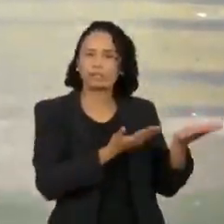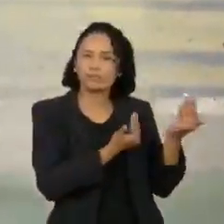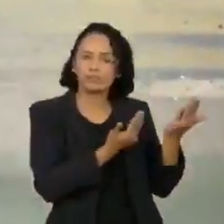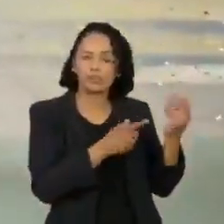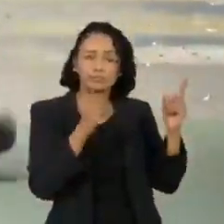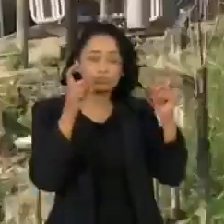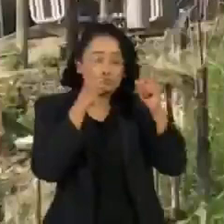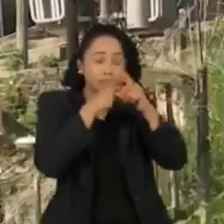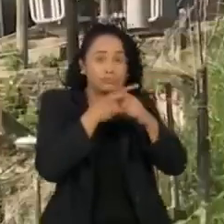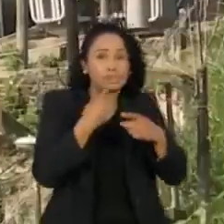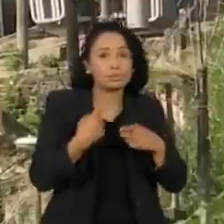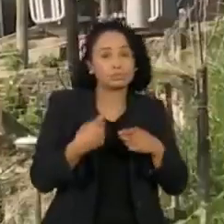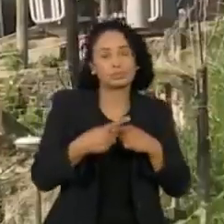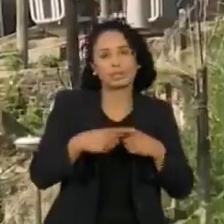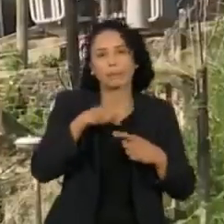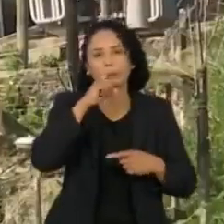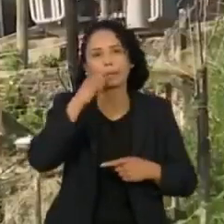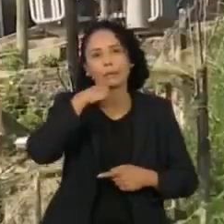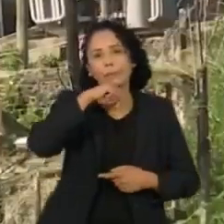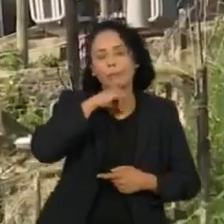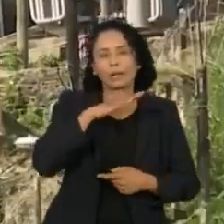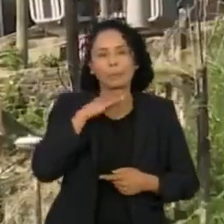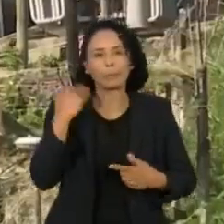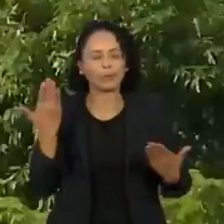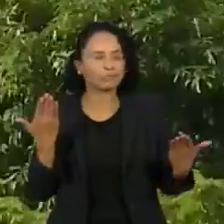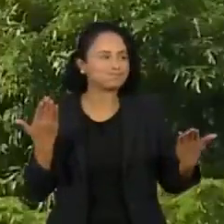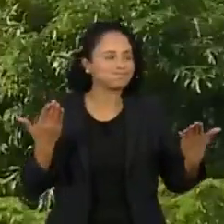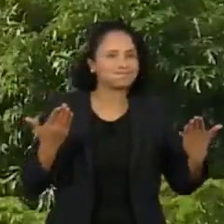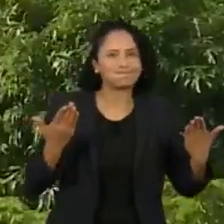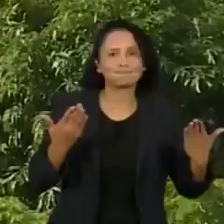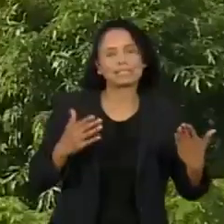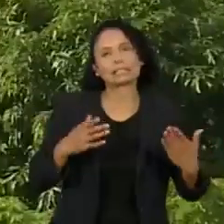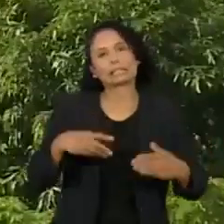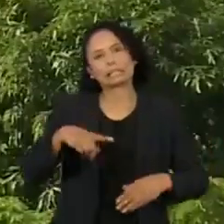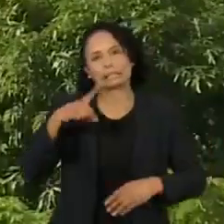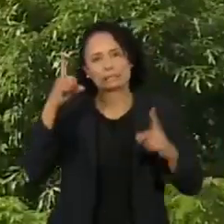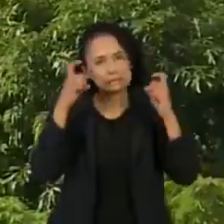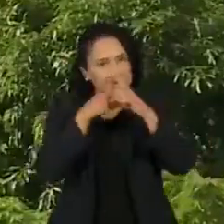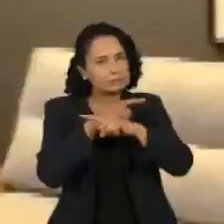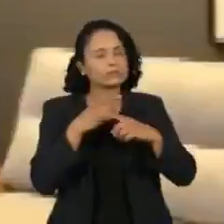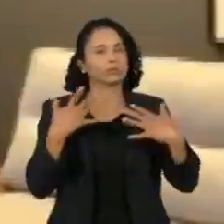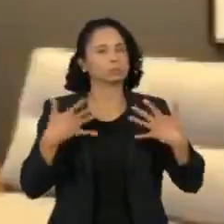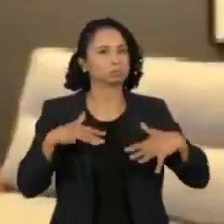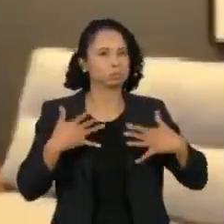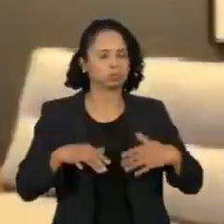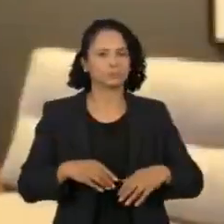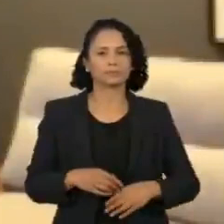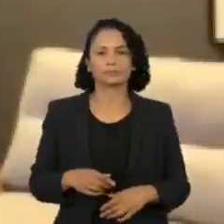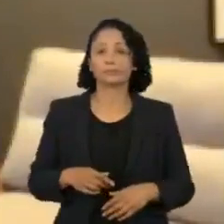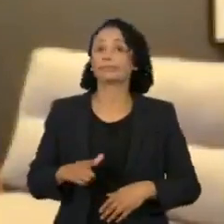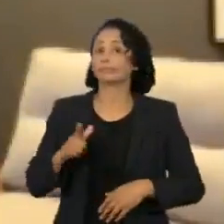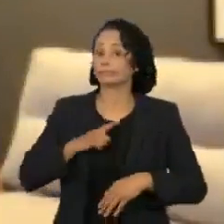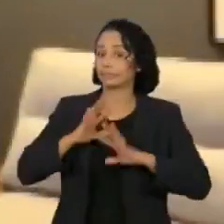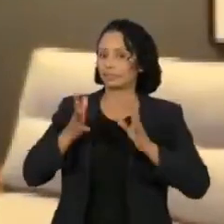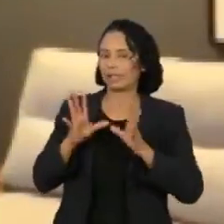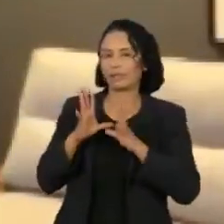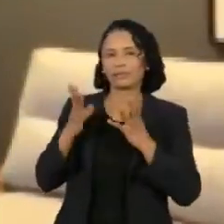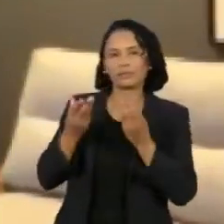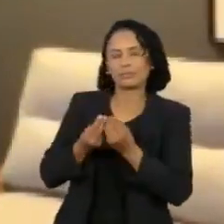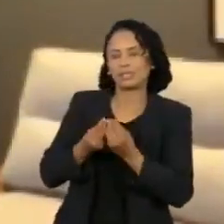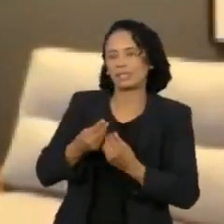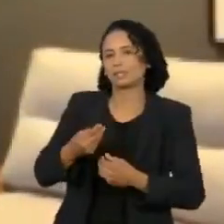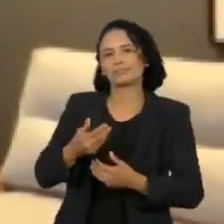em lidar com o luto e também com as consequências de perder responsáveis por sua criação. Perda de segurança,